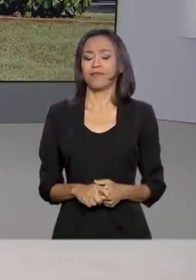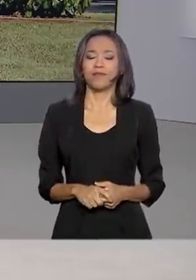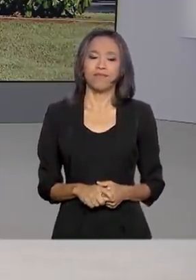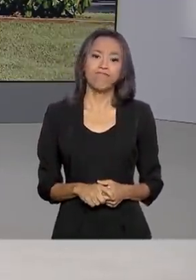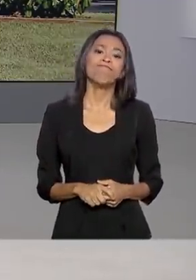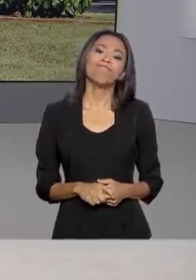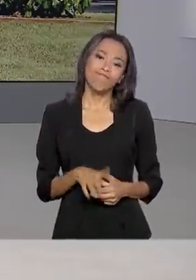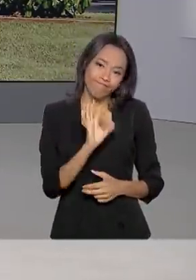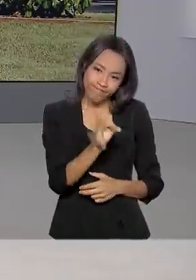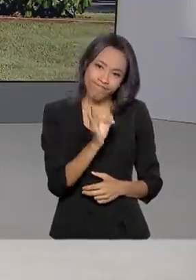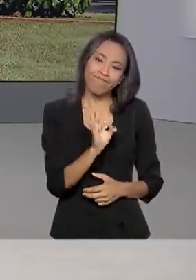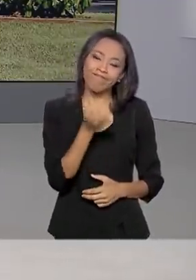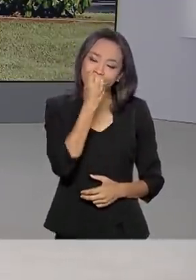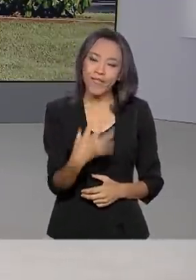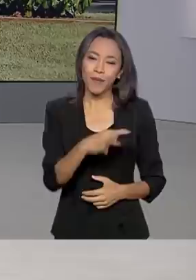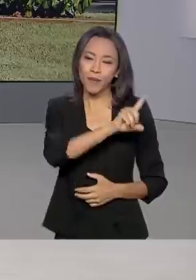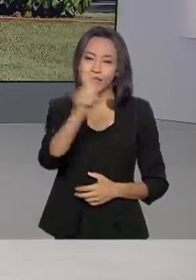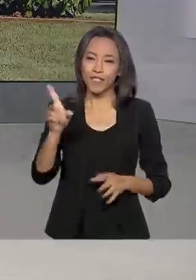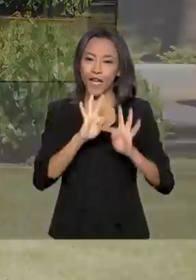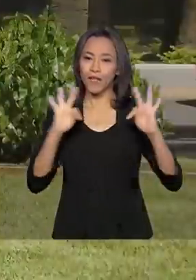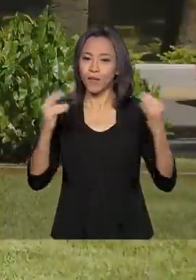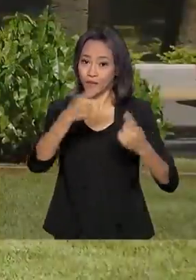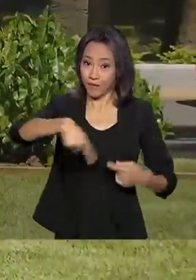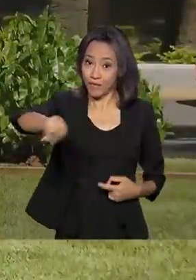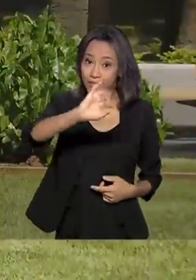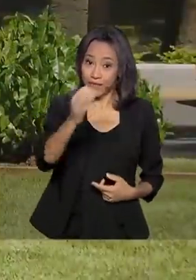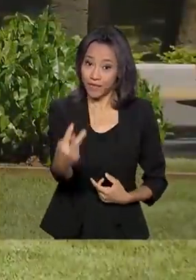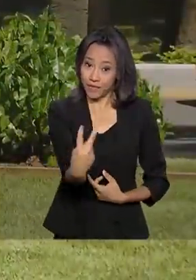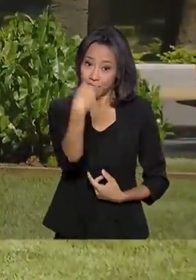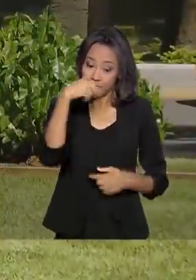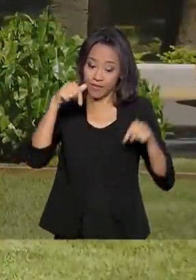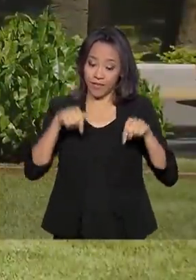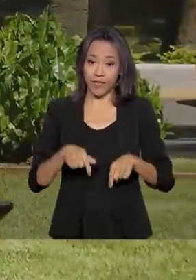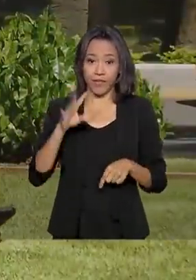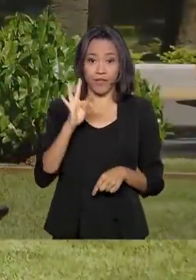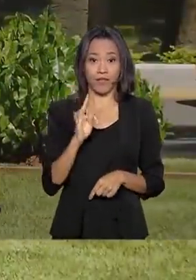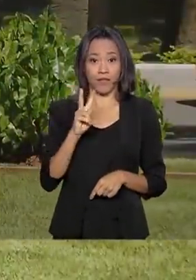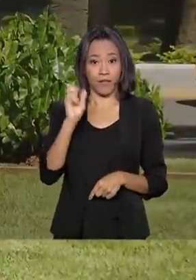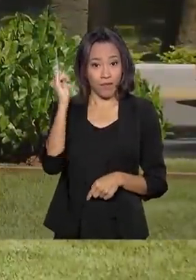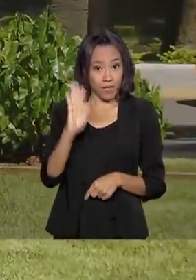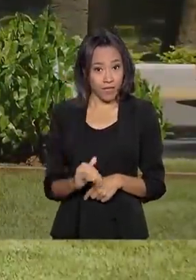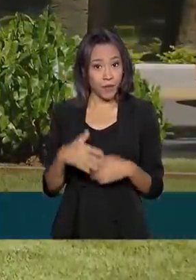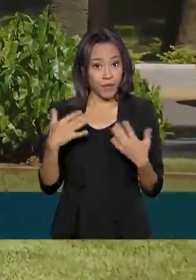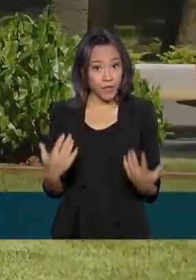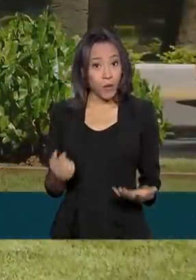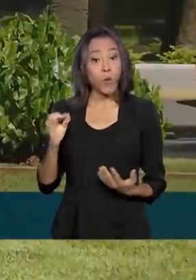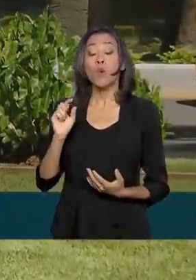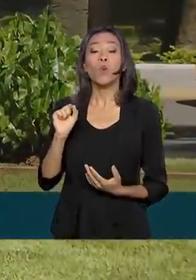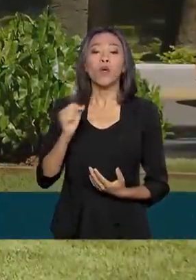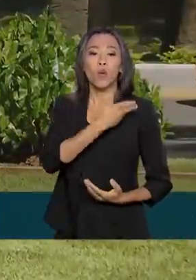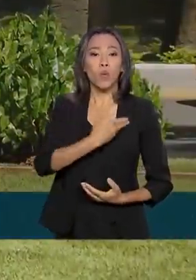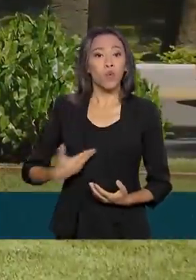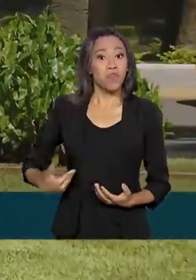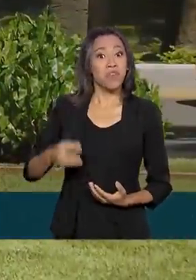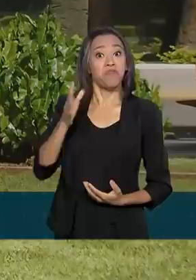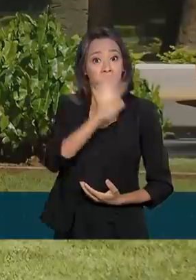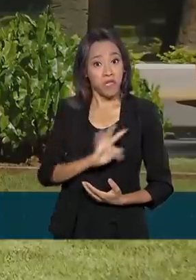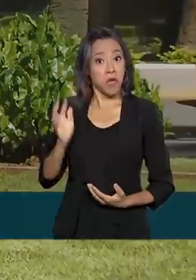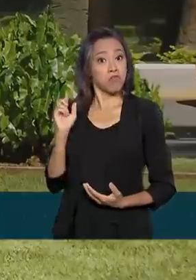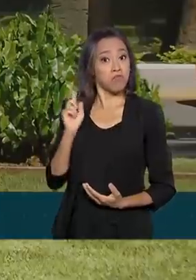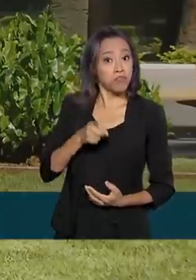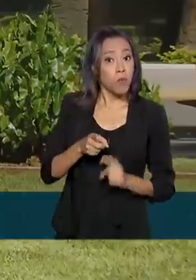É isso mesmo, Carla. Bom dia. Bom dia a todos que nos acompanham aqui na TV Brasil. As palavras de ordem do governo federal são